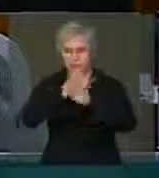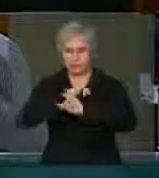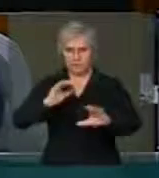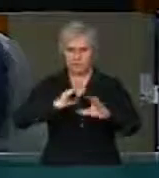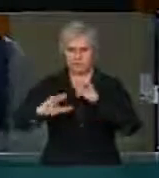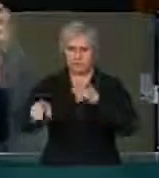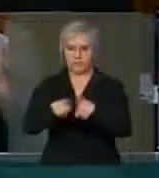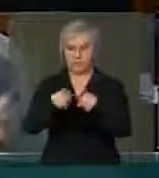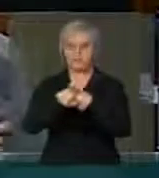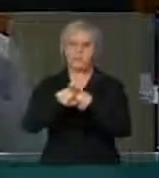Margarida Maria Alves é uma...